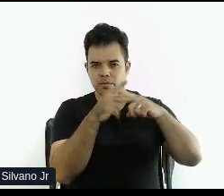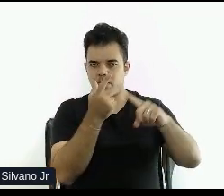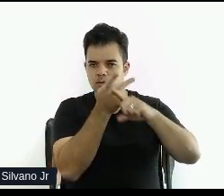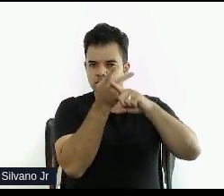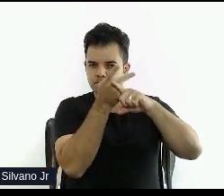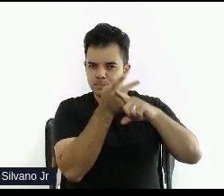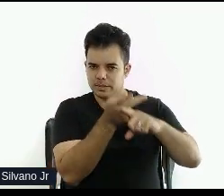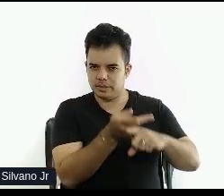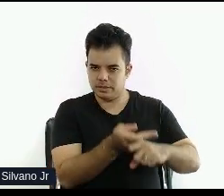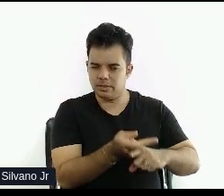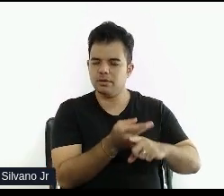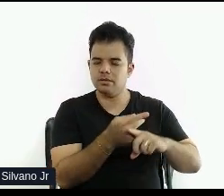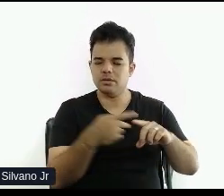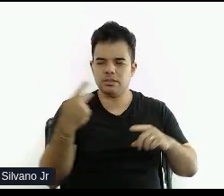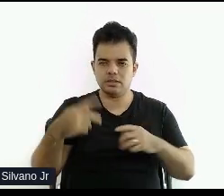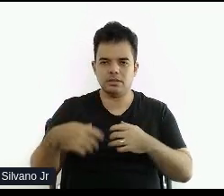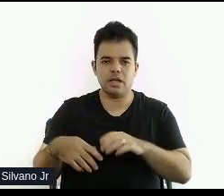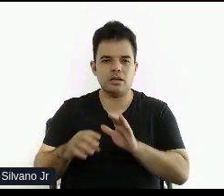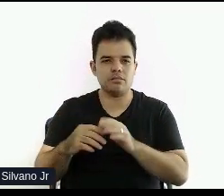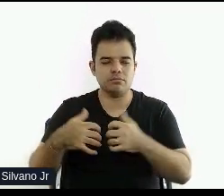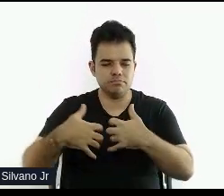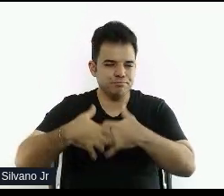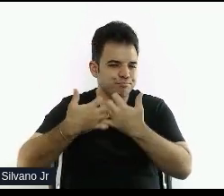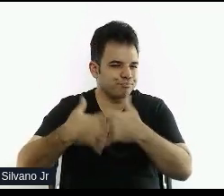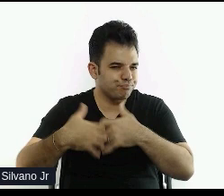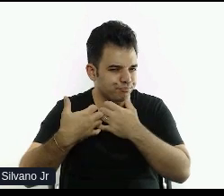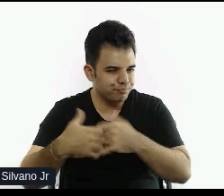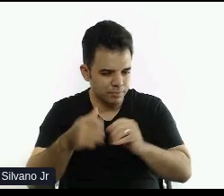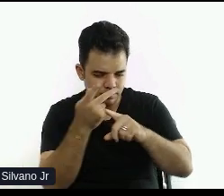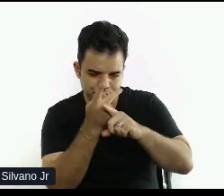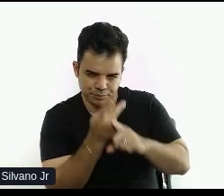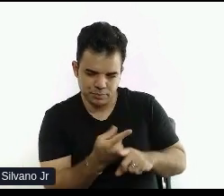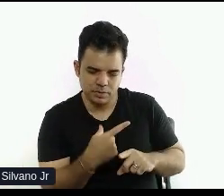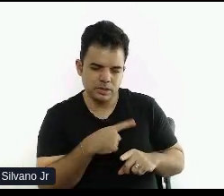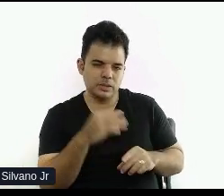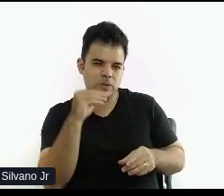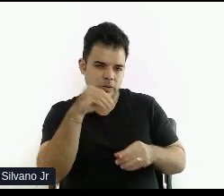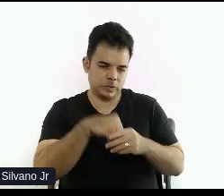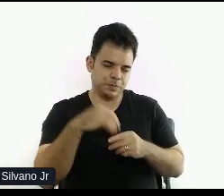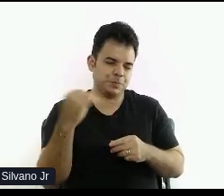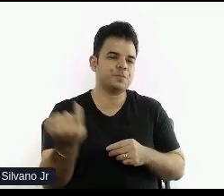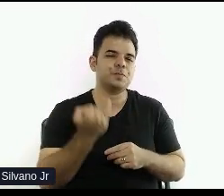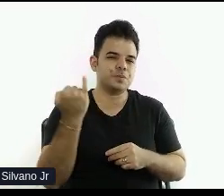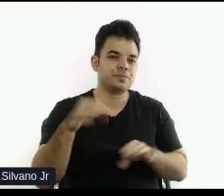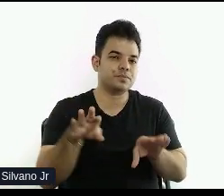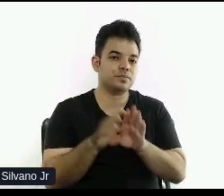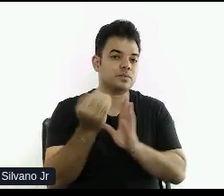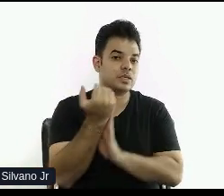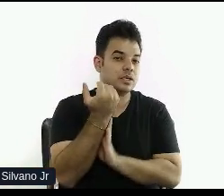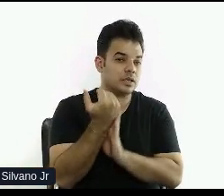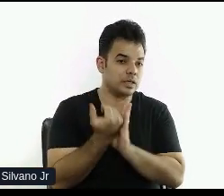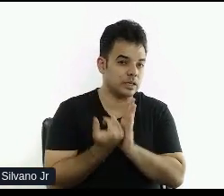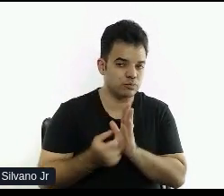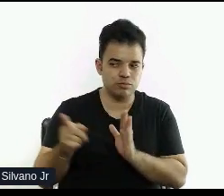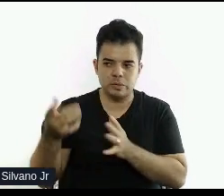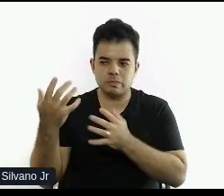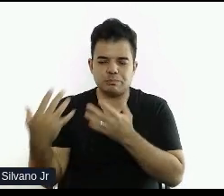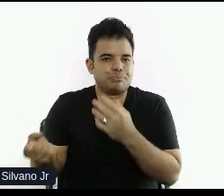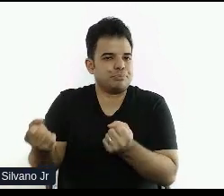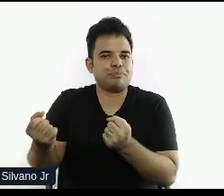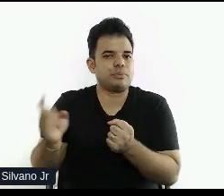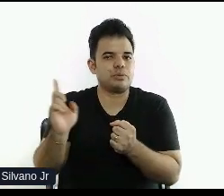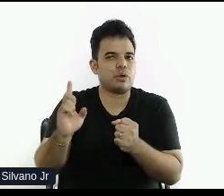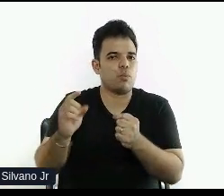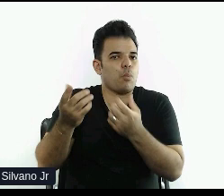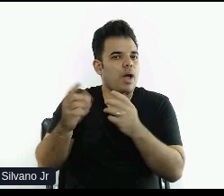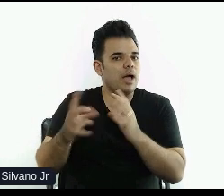como eu falei lá atrás, né? Além da experiência, conteúdo e consistência é importante. Reduz taxa de rejeição. Se pega um conteúdo que está parecido